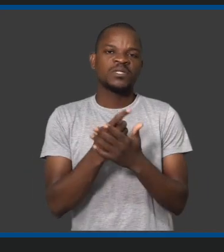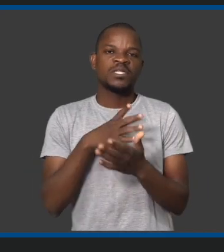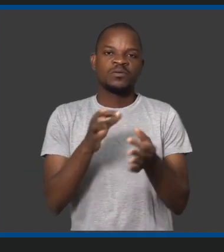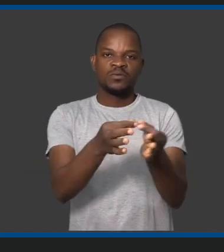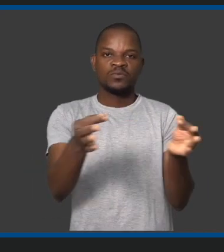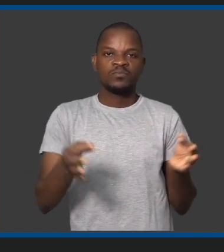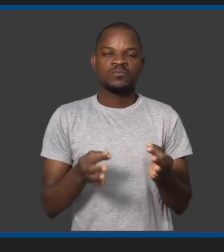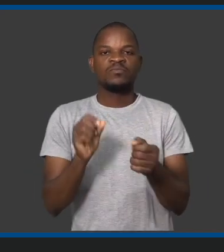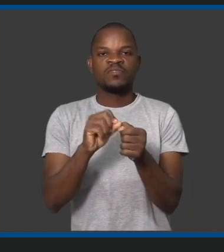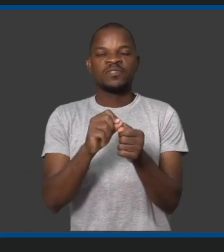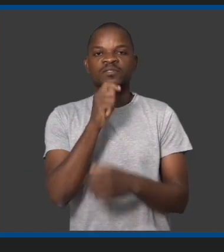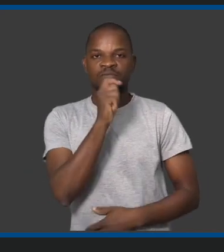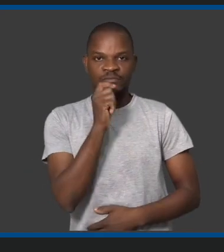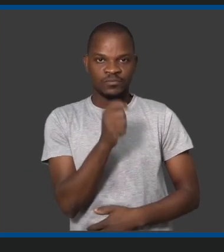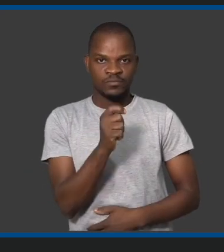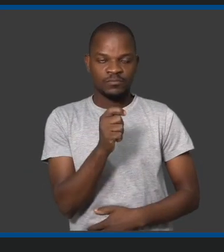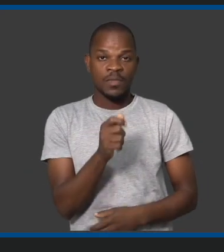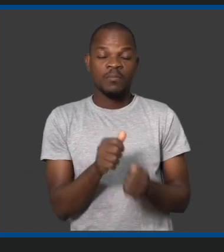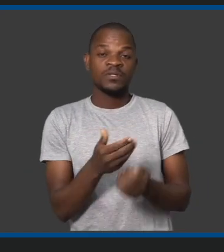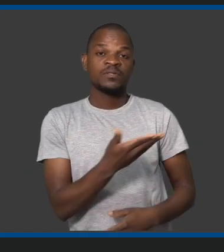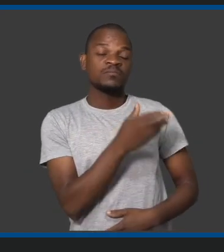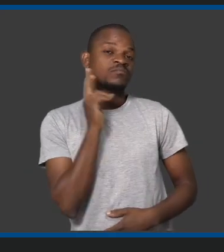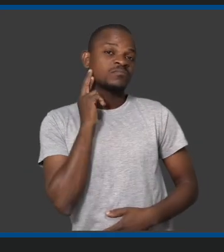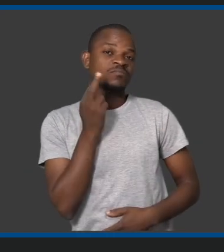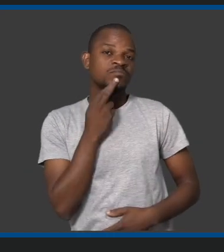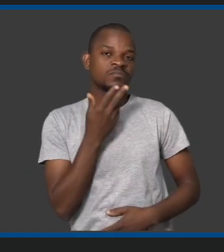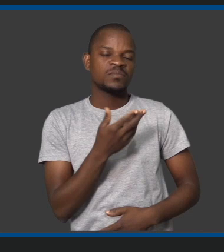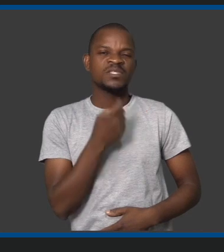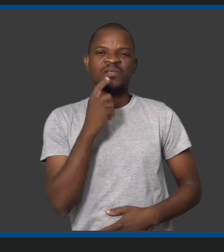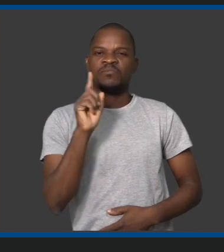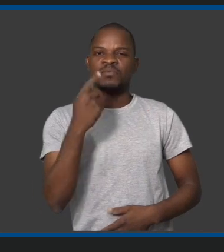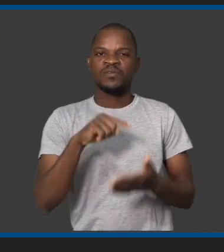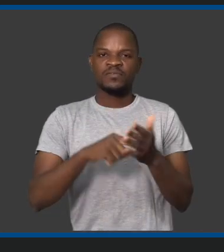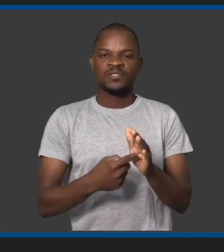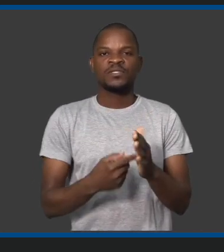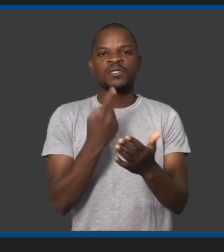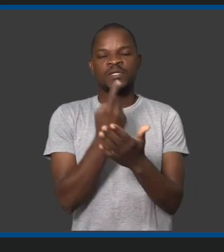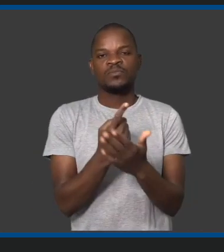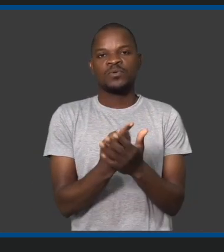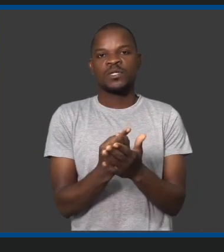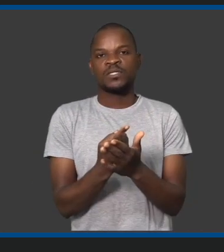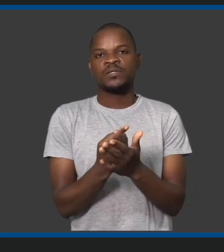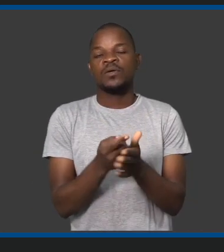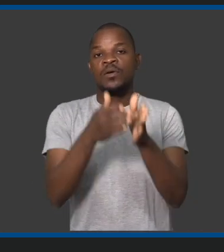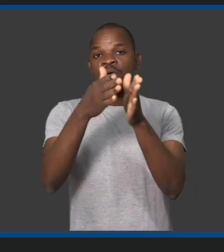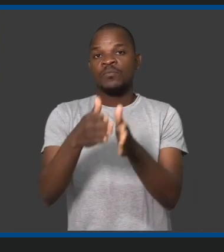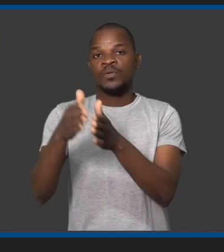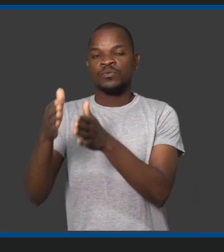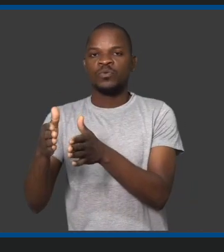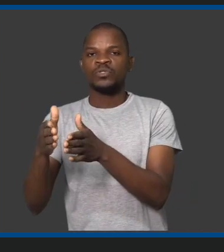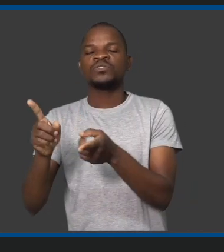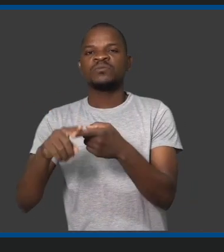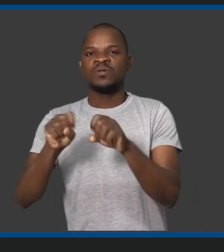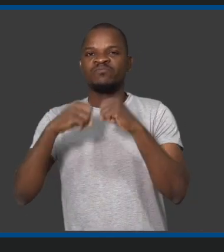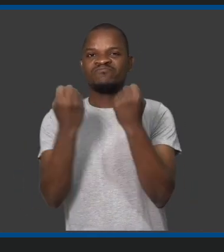Campeonato Nacional de Futebol? E numa primeira fase nós queremos dar a liberdade que os órgãos de comunicação social têm